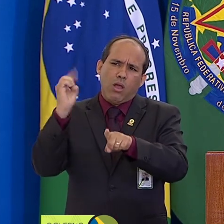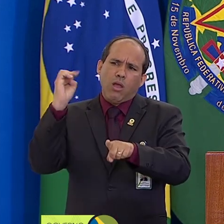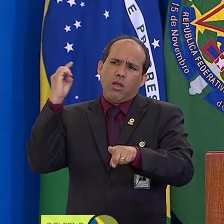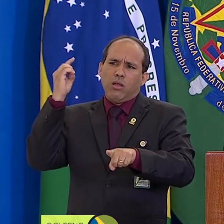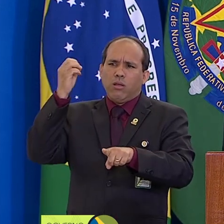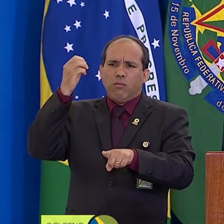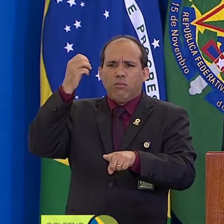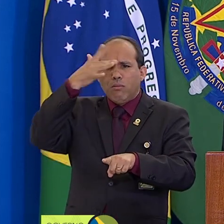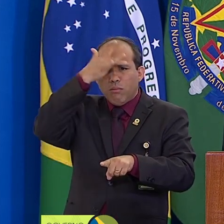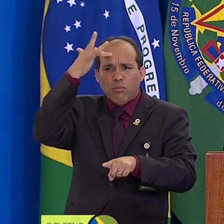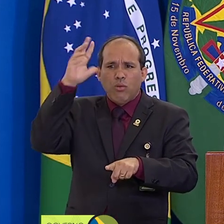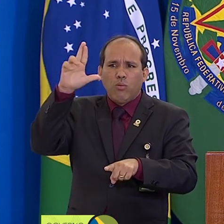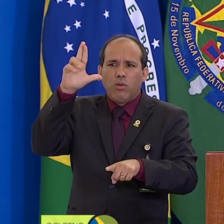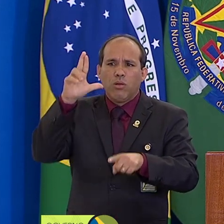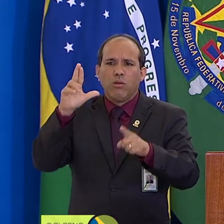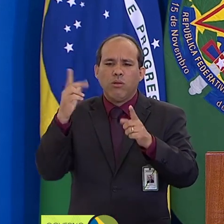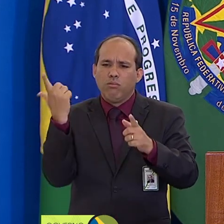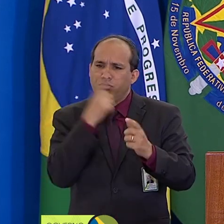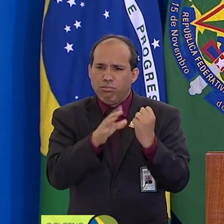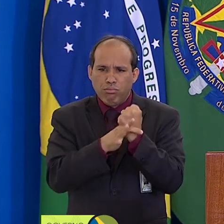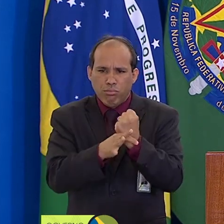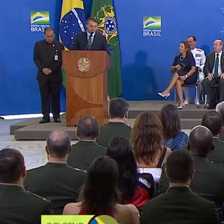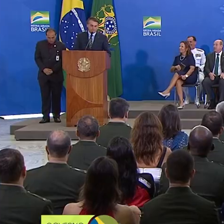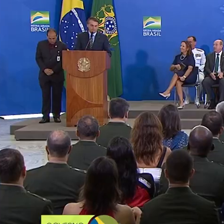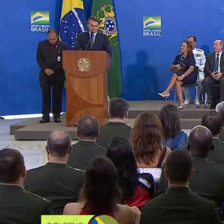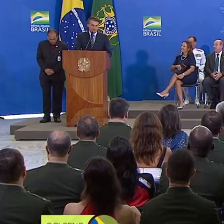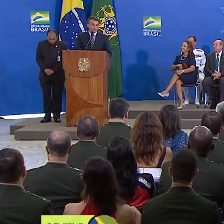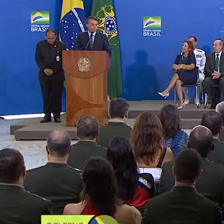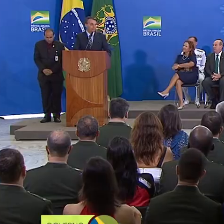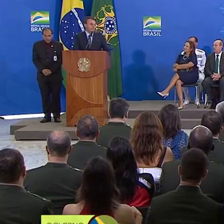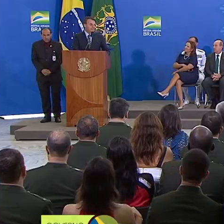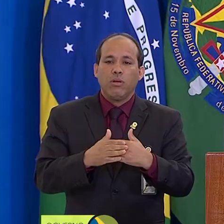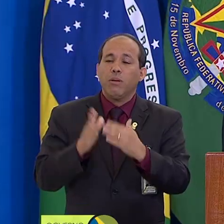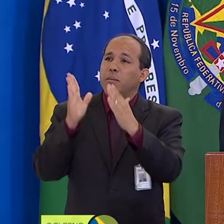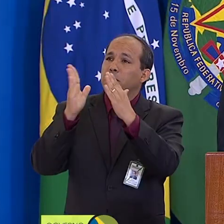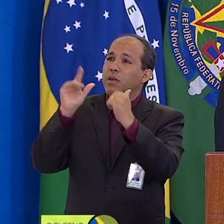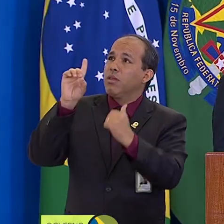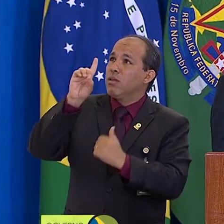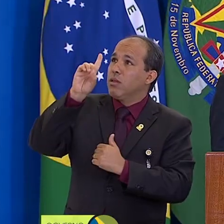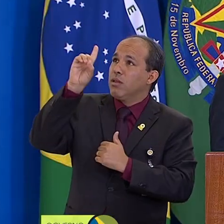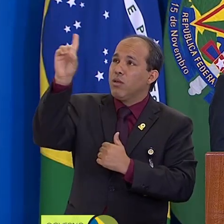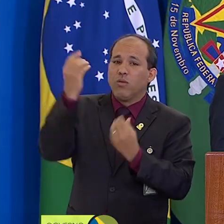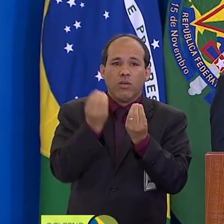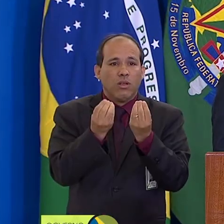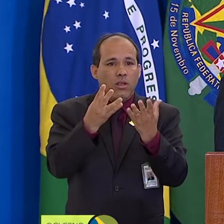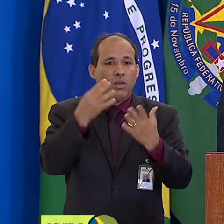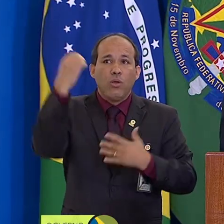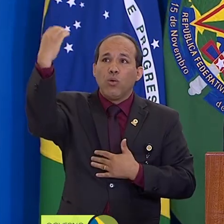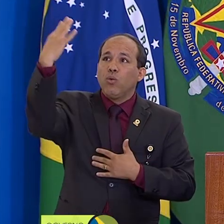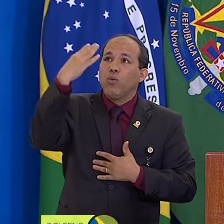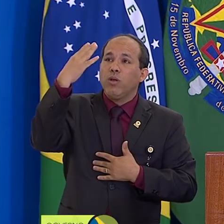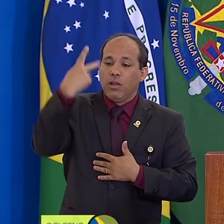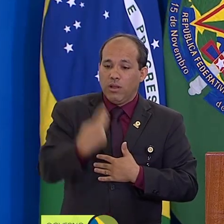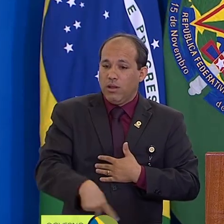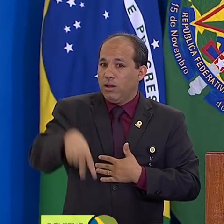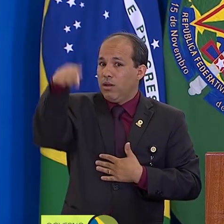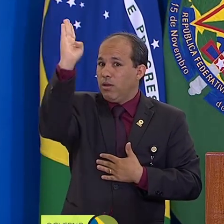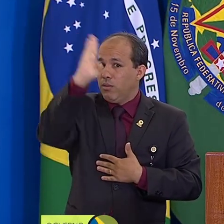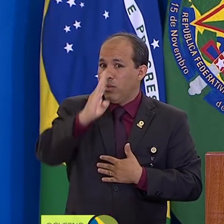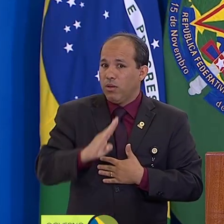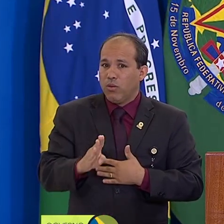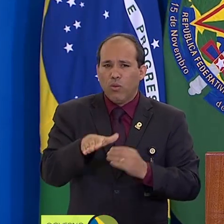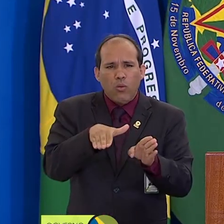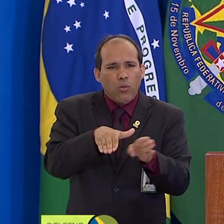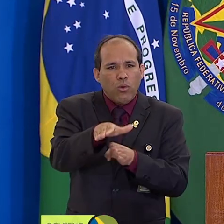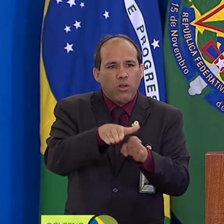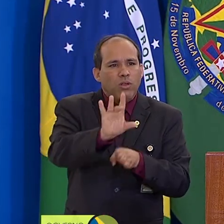pela garantia da democracia e da liberdade. Peço a Deus que ilumine o nosso país, que oriente